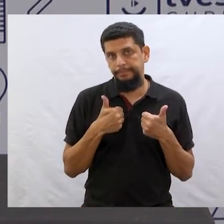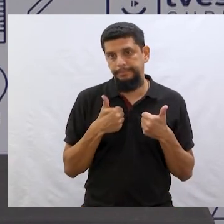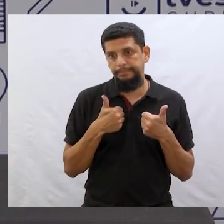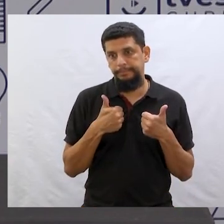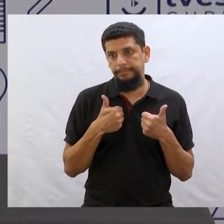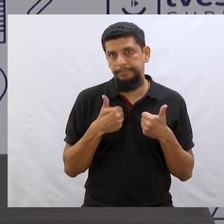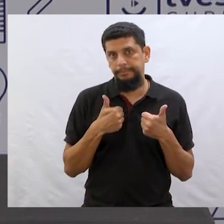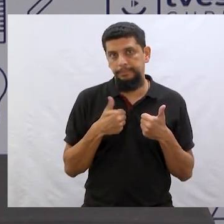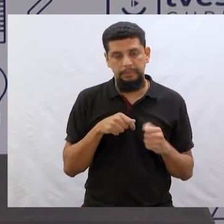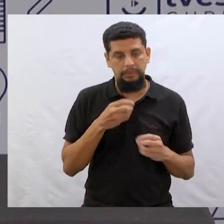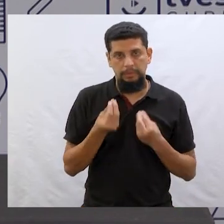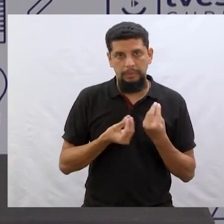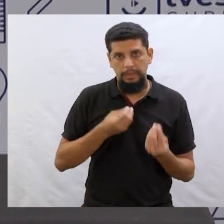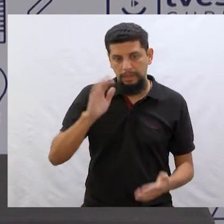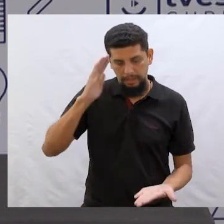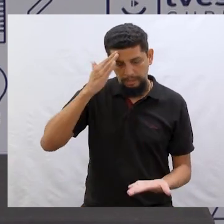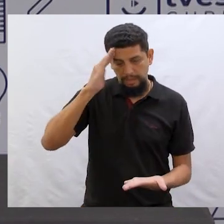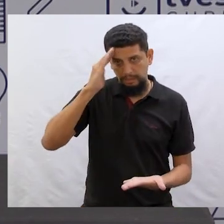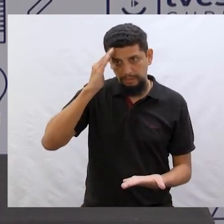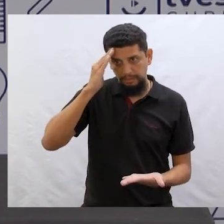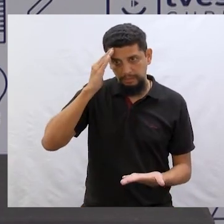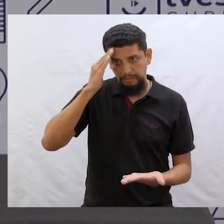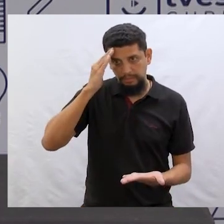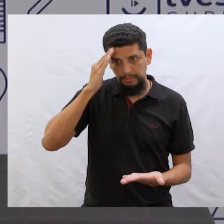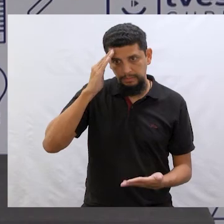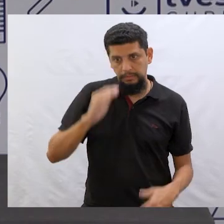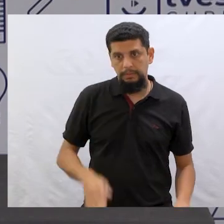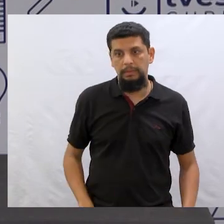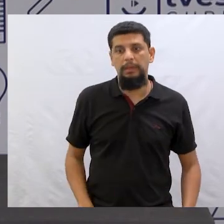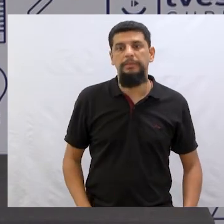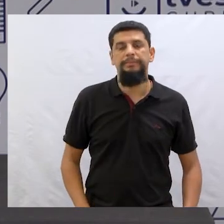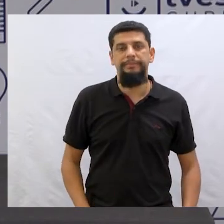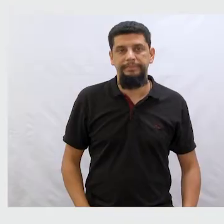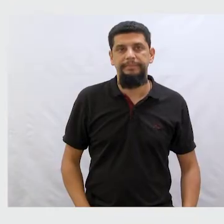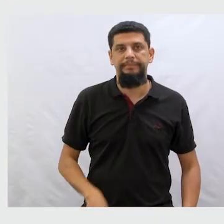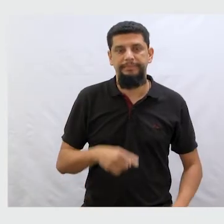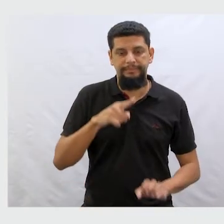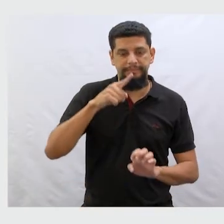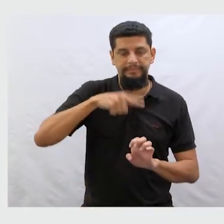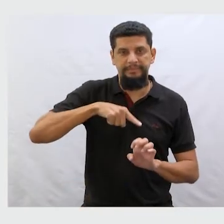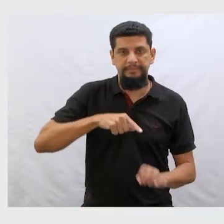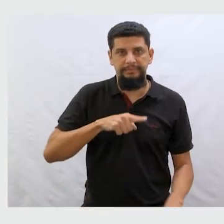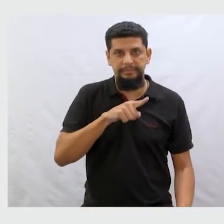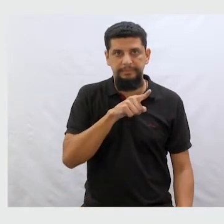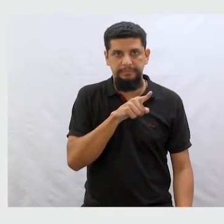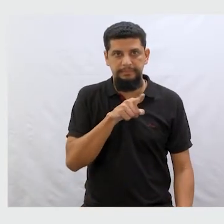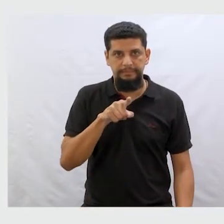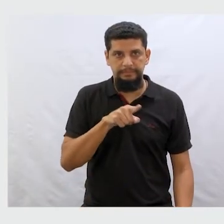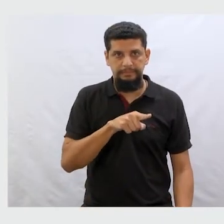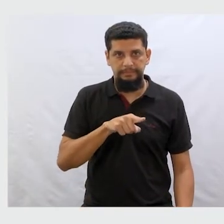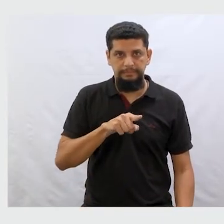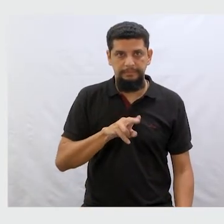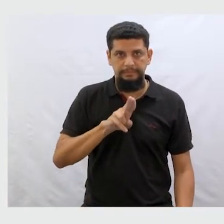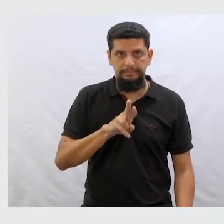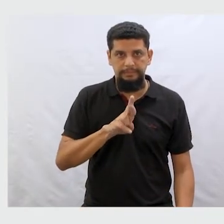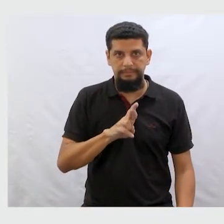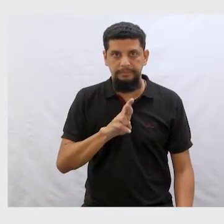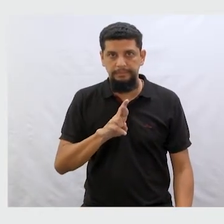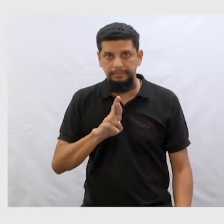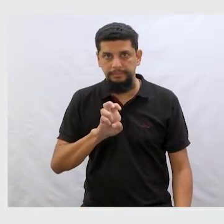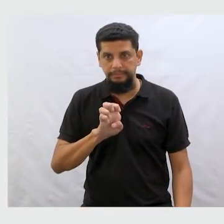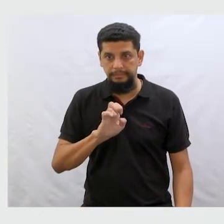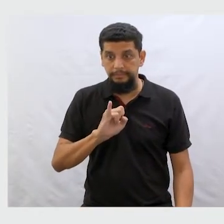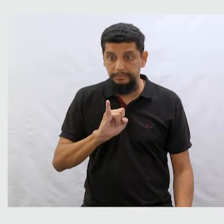Bem, e de que forma ele entendeu? É, zu rei. Zu rei da criação. Então,